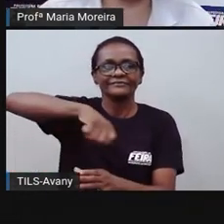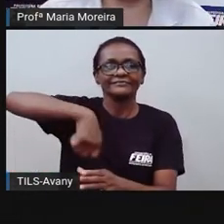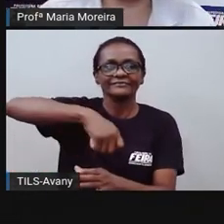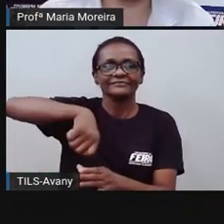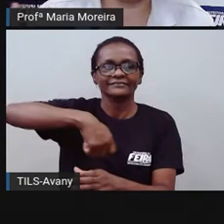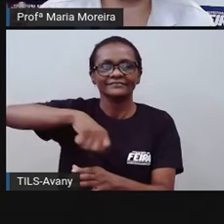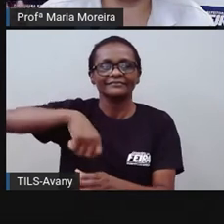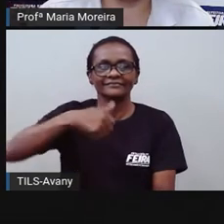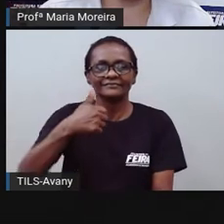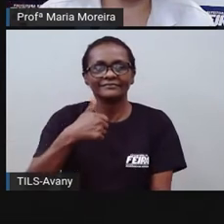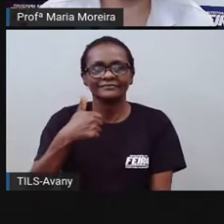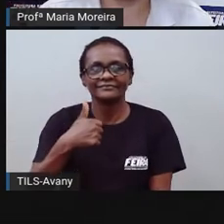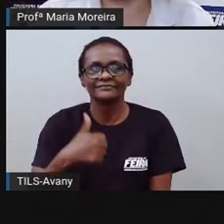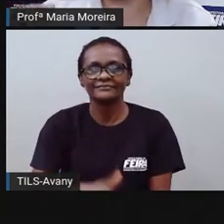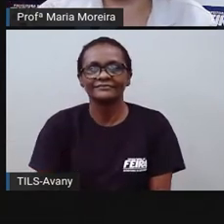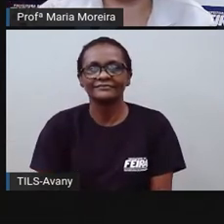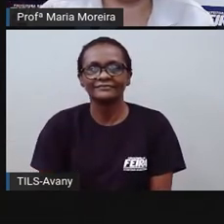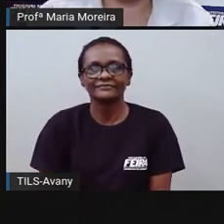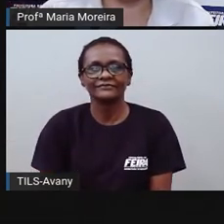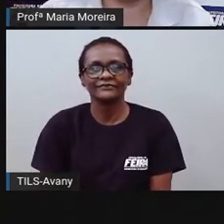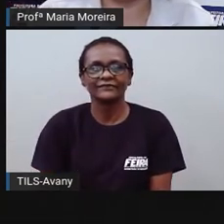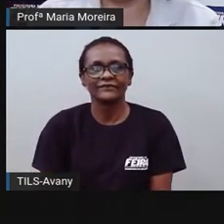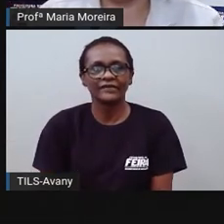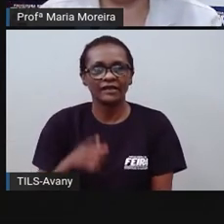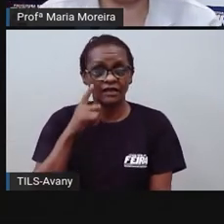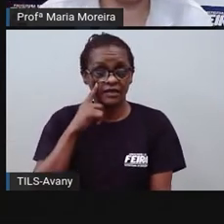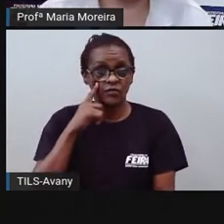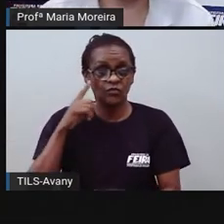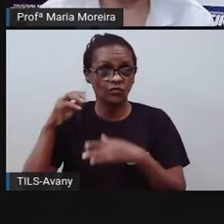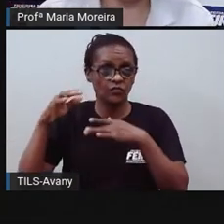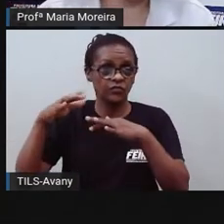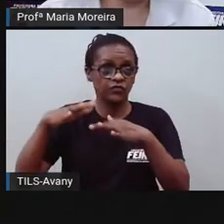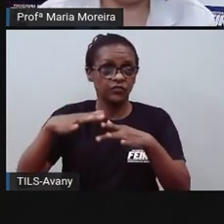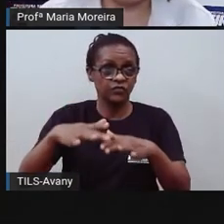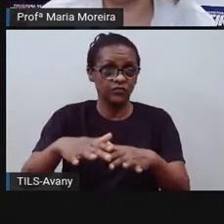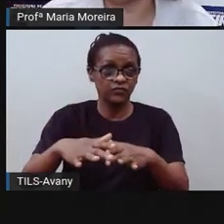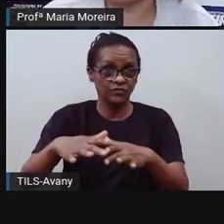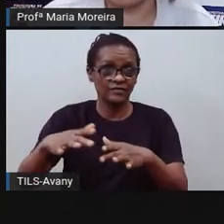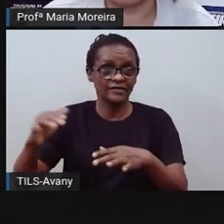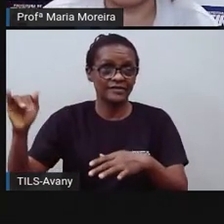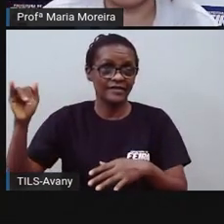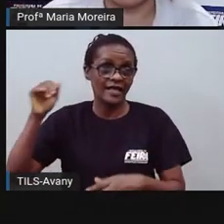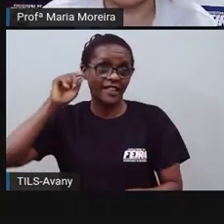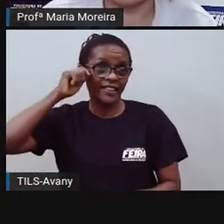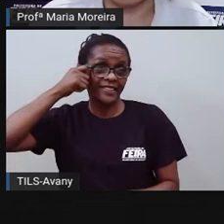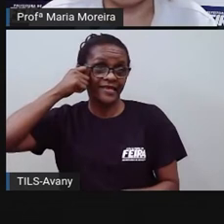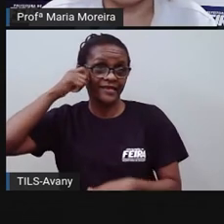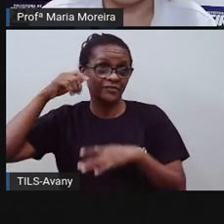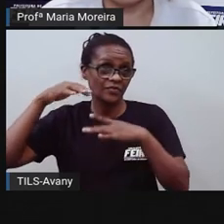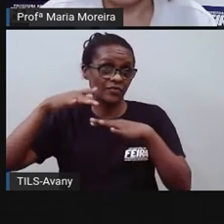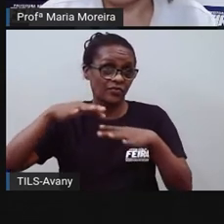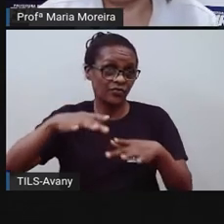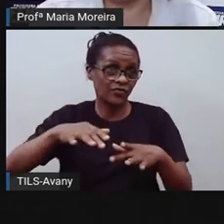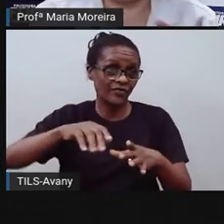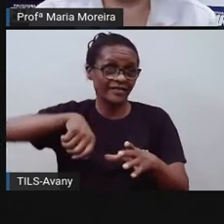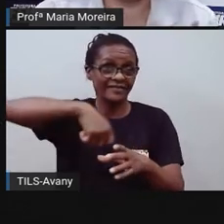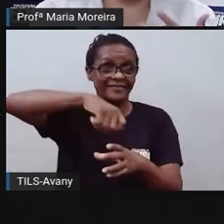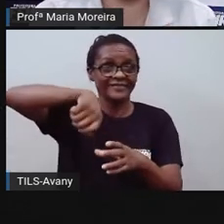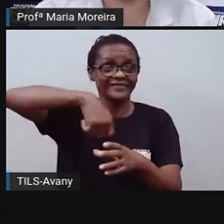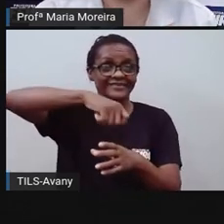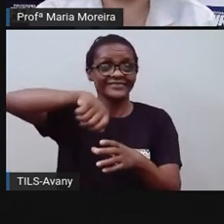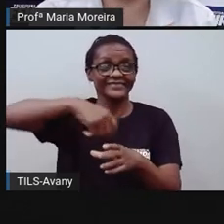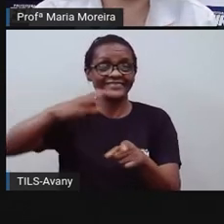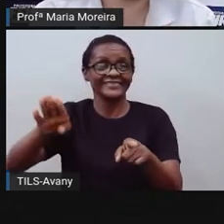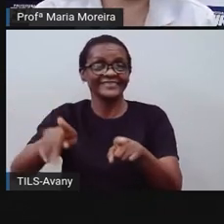sou senhor de engenho, não quero fazer nada, vamos botar a escrava aqui, vamos trazer mais, não estou importando com a vida dessas pessoas, eu não quero